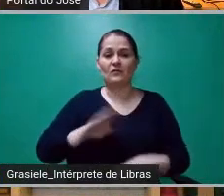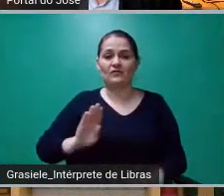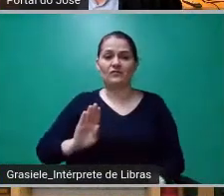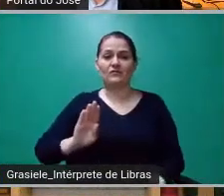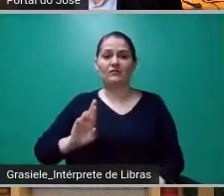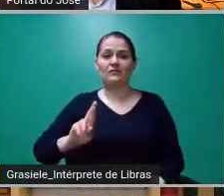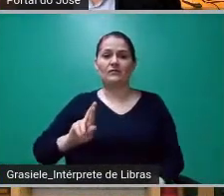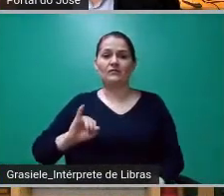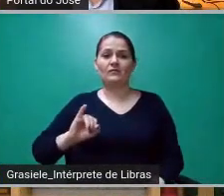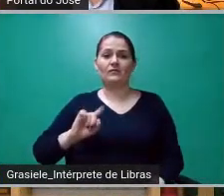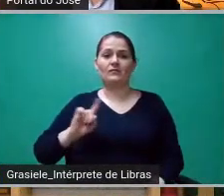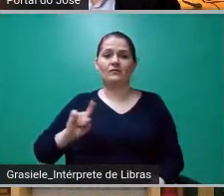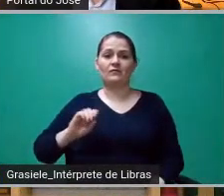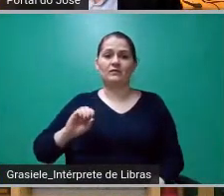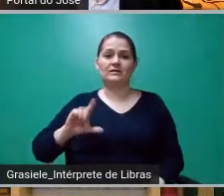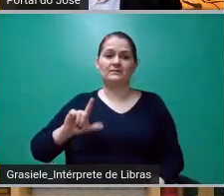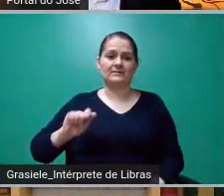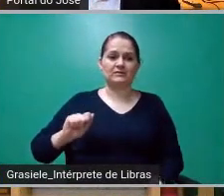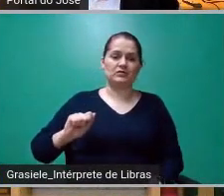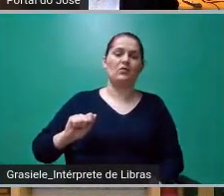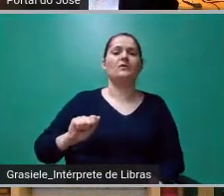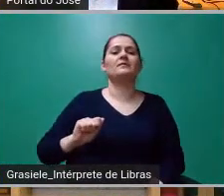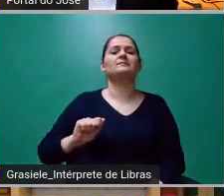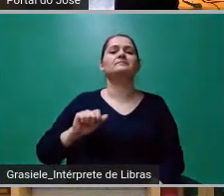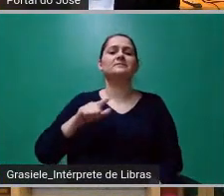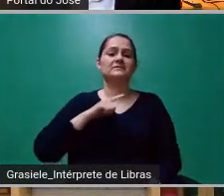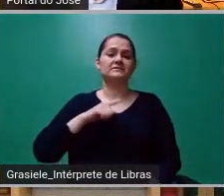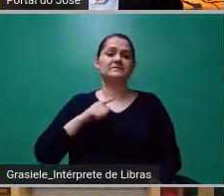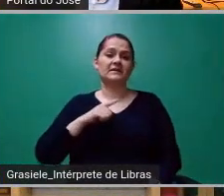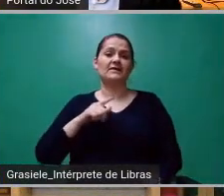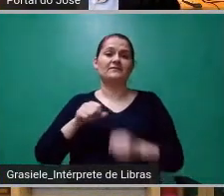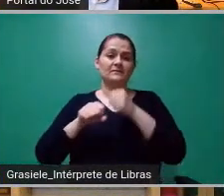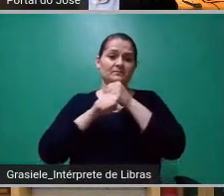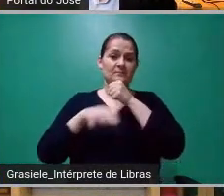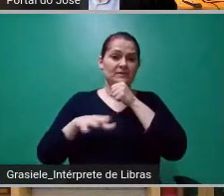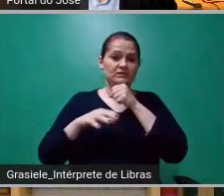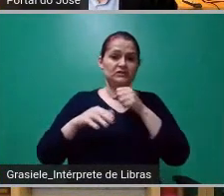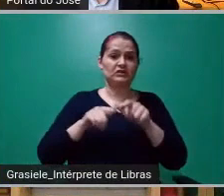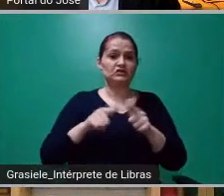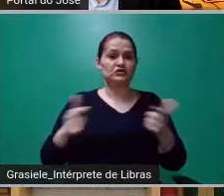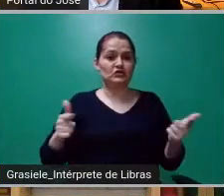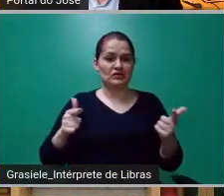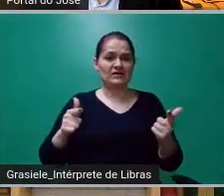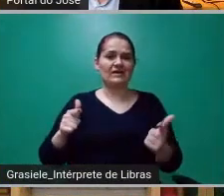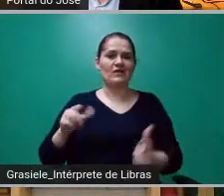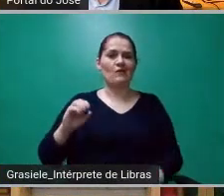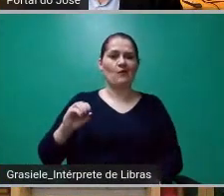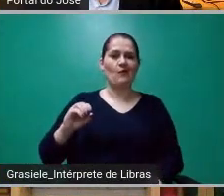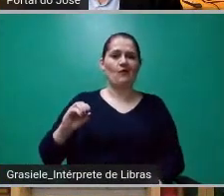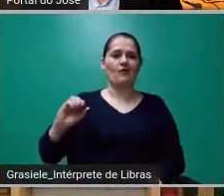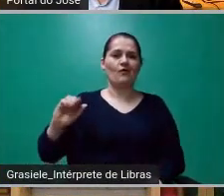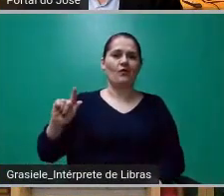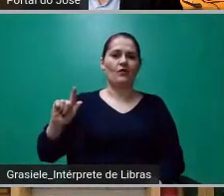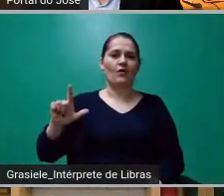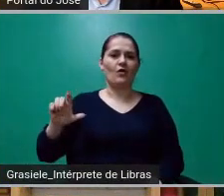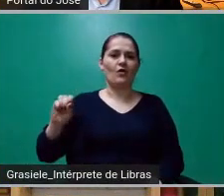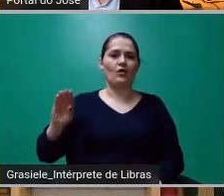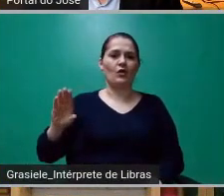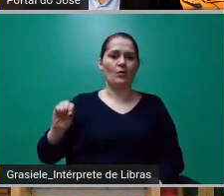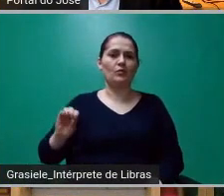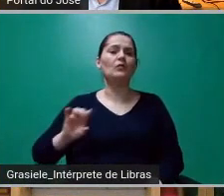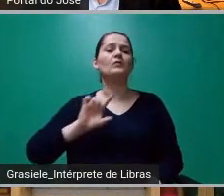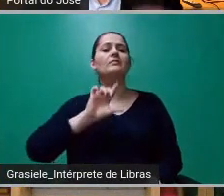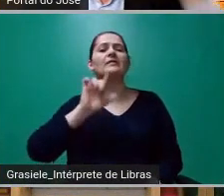decidida de pelo menos um veículo da imprensa, que foi o jornal O Globo. Depois reconheceu os seus pecados em editorial, essa coisa toda, e reviu